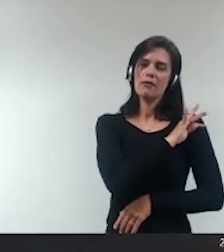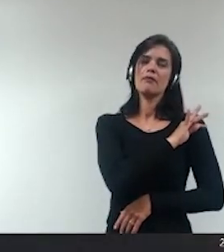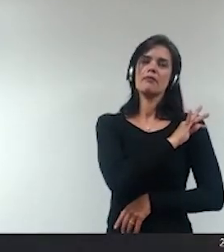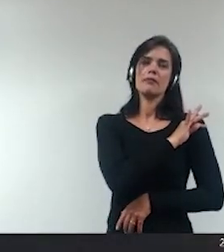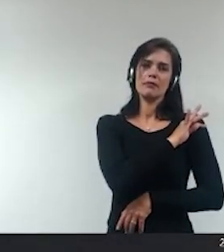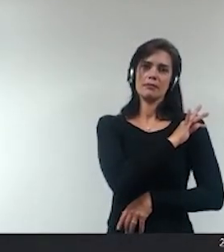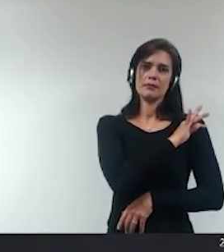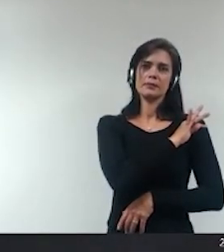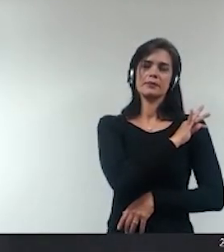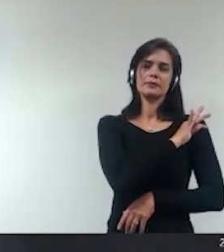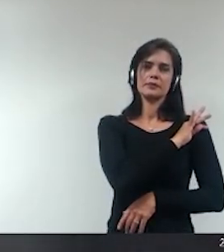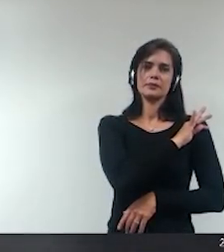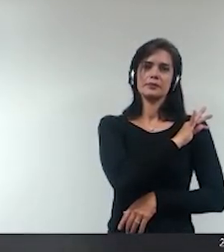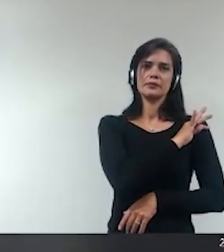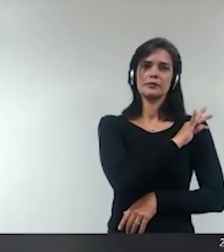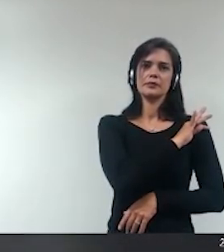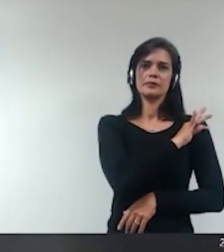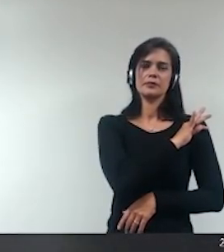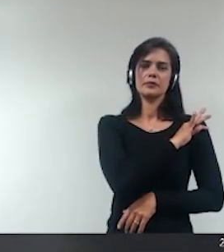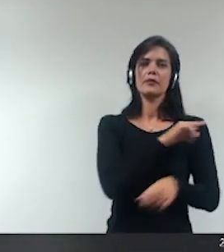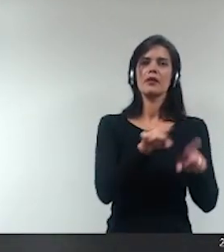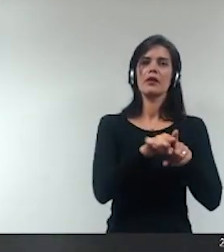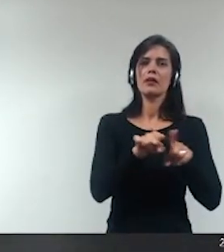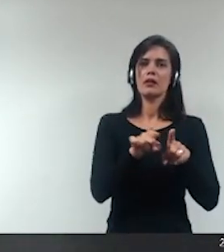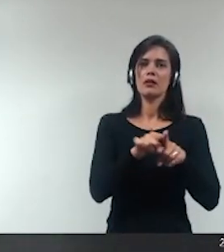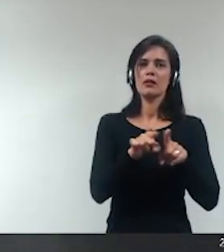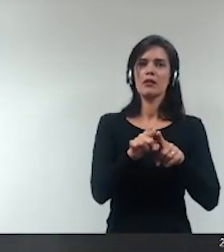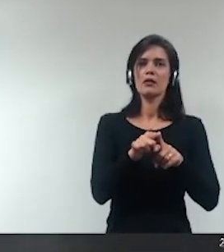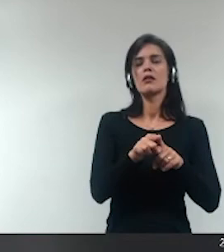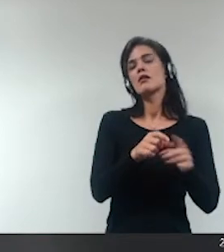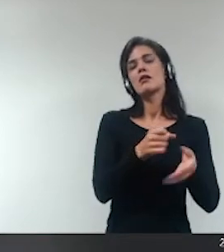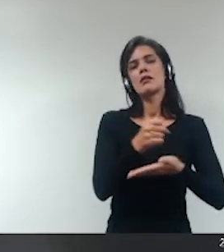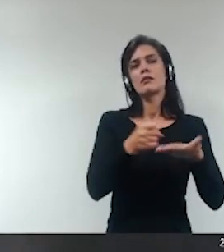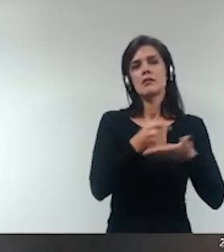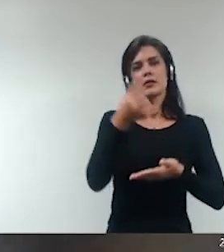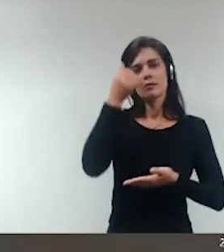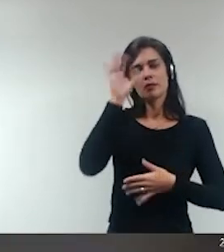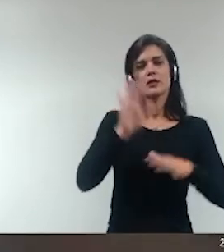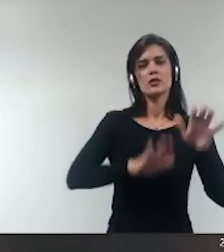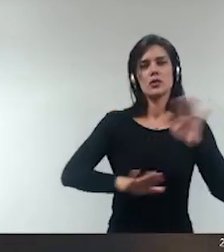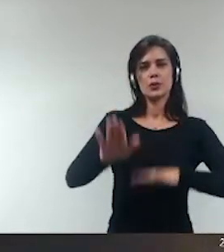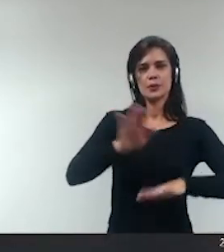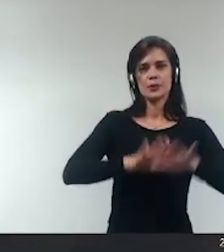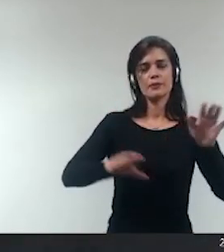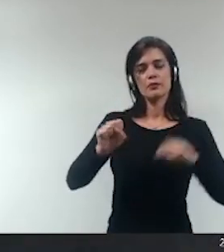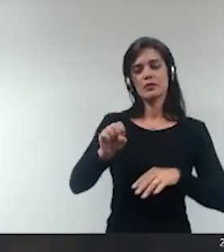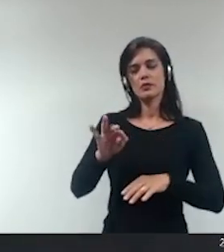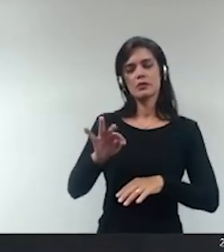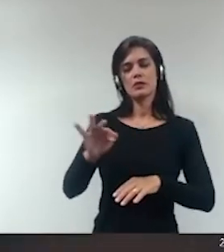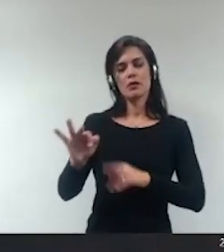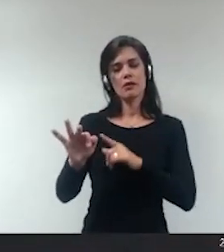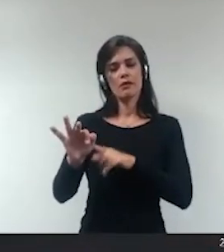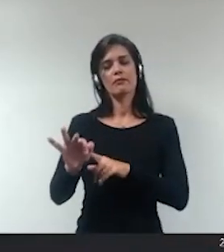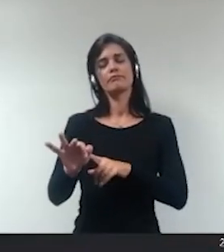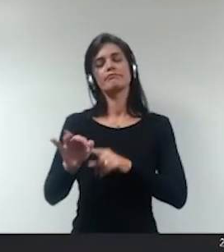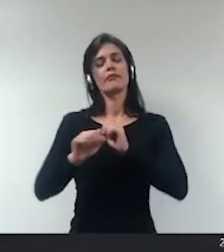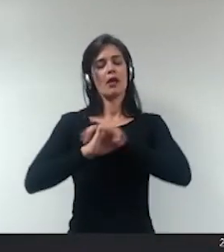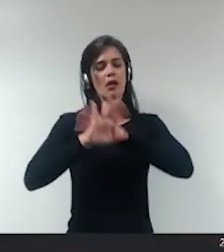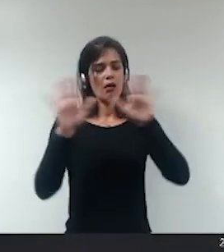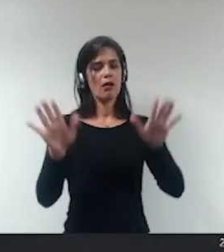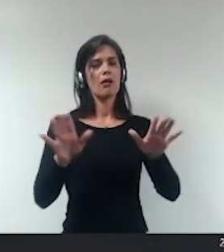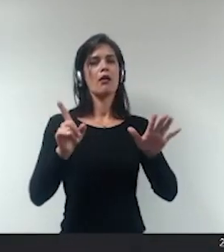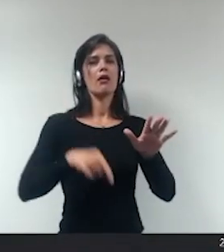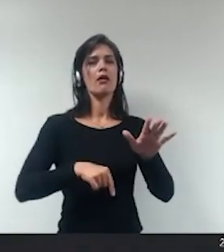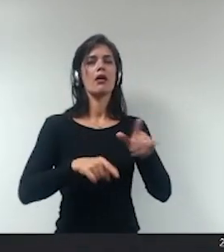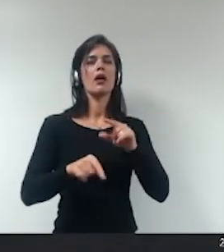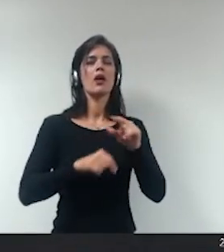os princípios da precaução e da prevenção aí o Supremo Tribunal Federal deixou mais claro é quase